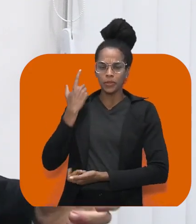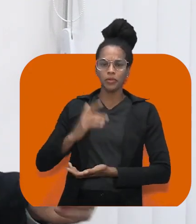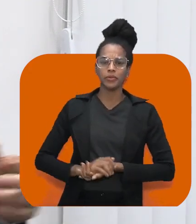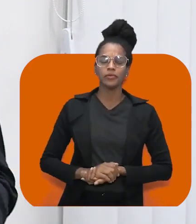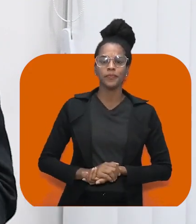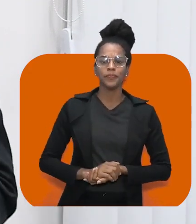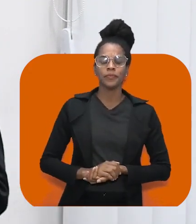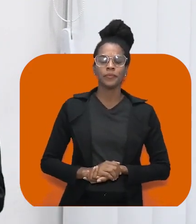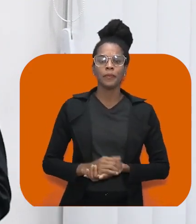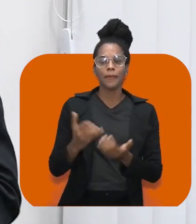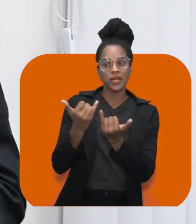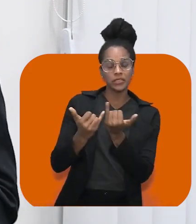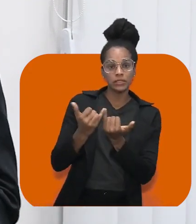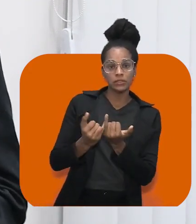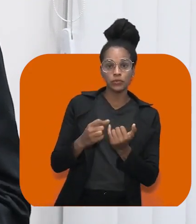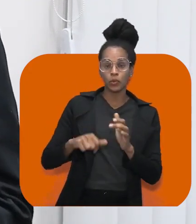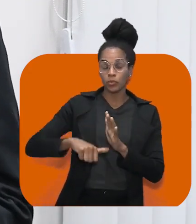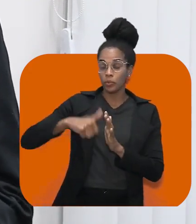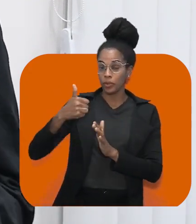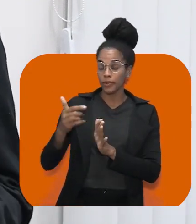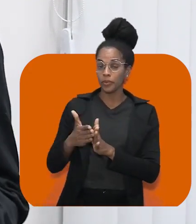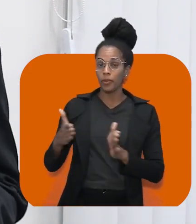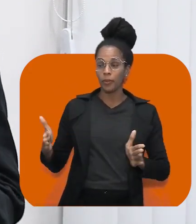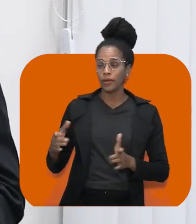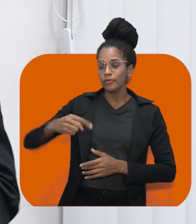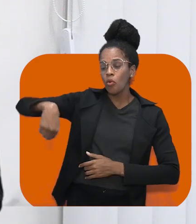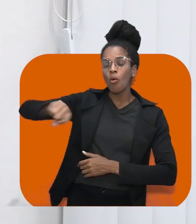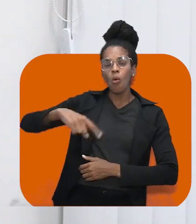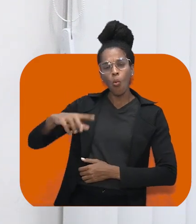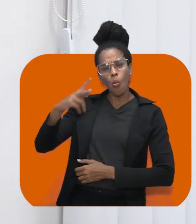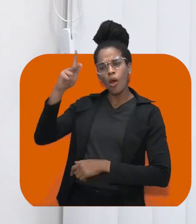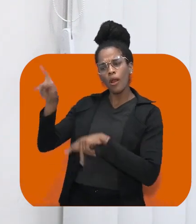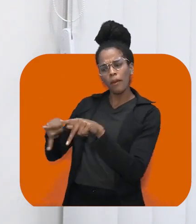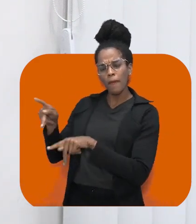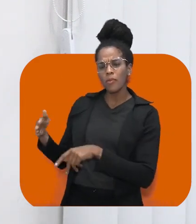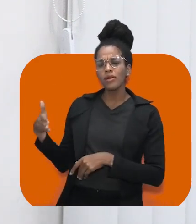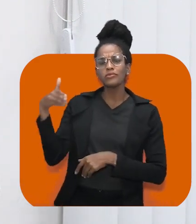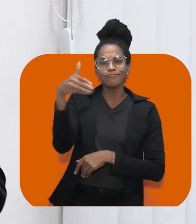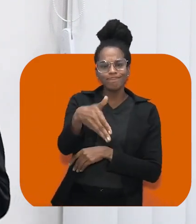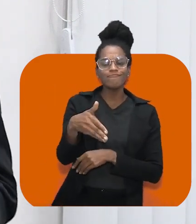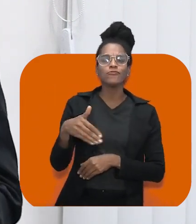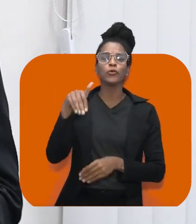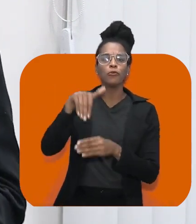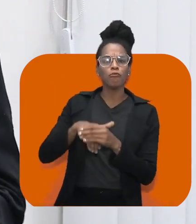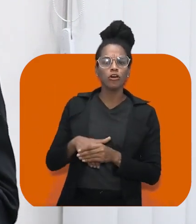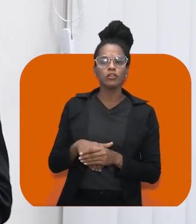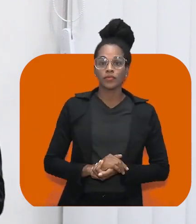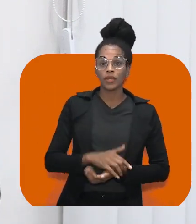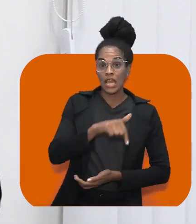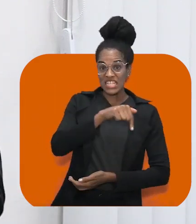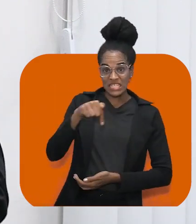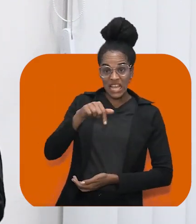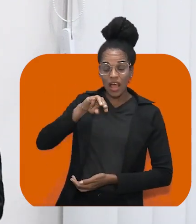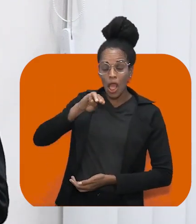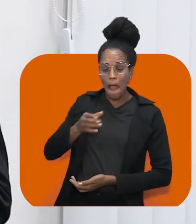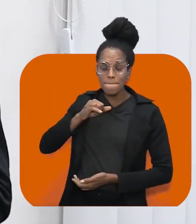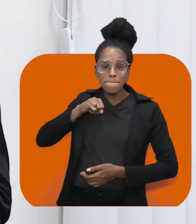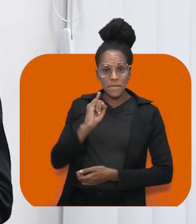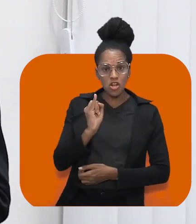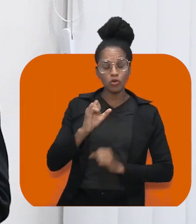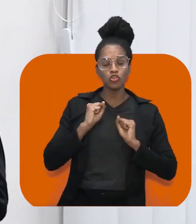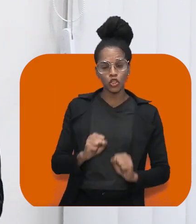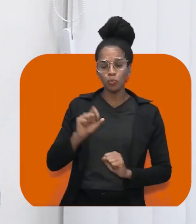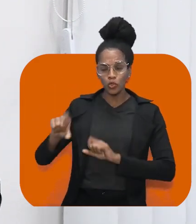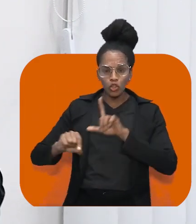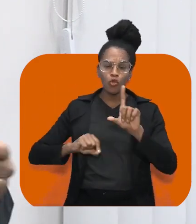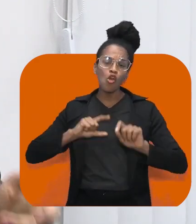sobretudo no primeiro turno, quando a maioria dos eleitores pernambucanos foram às urnas. Dos 7 milhões aptos a escolher prefeito e vereador no primeiro